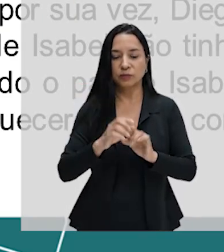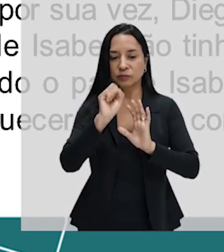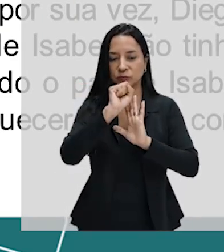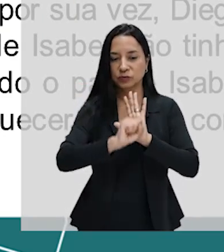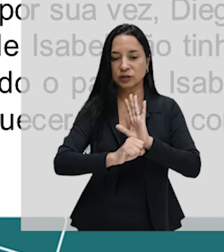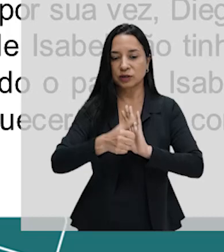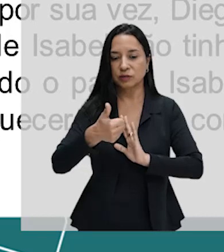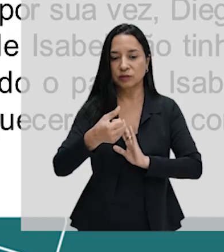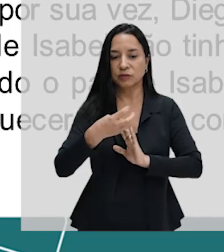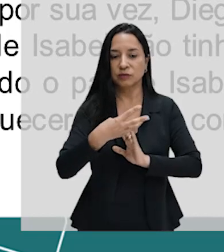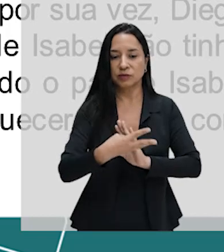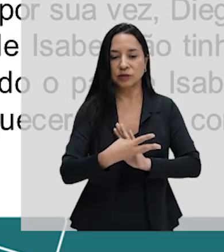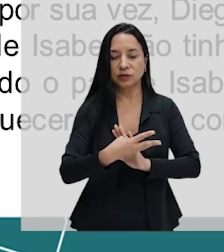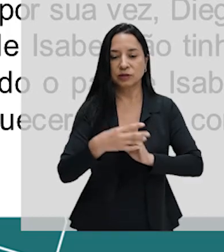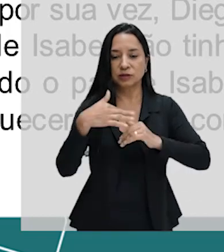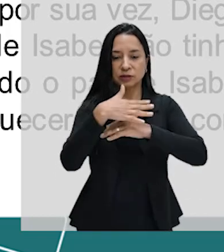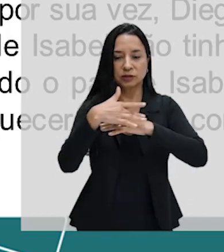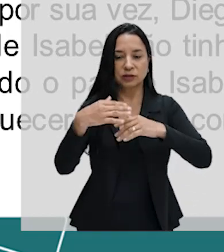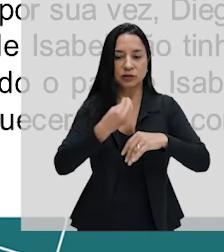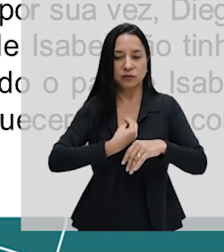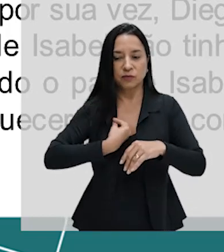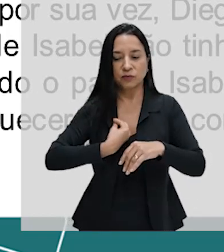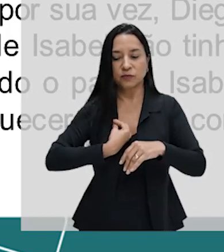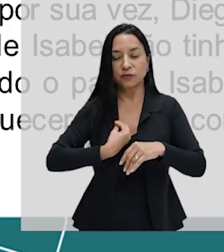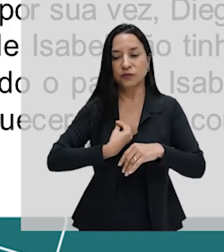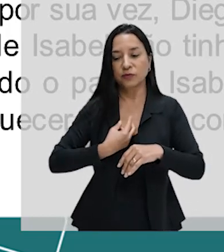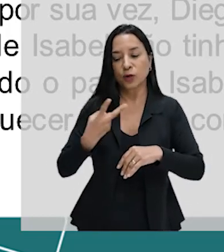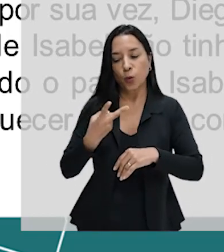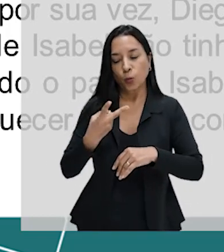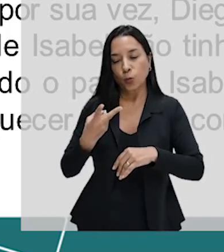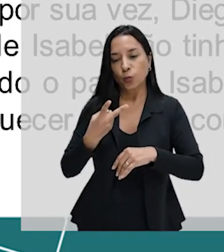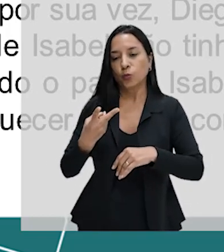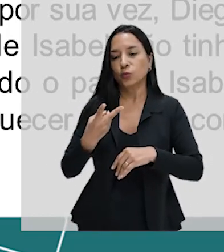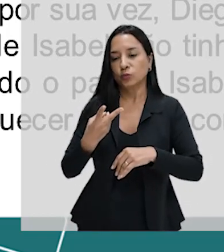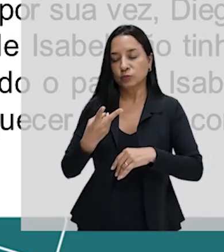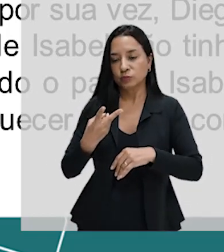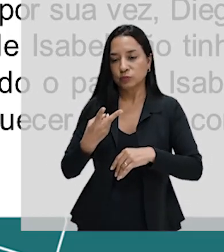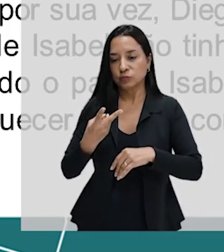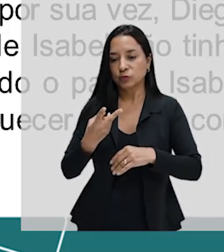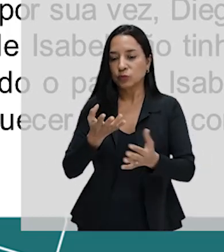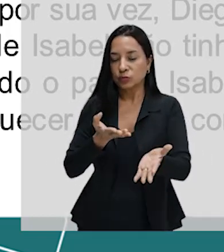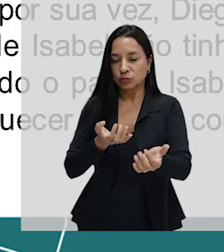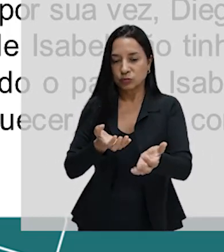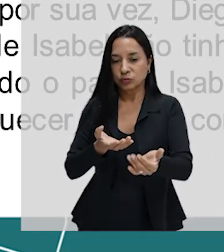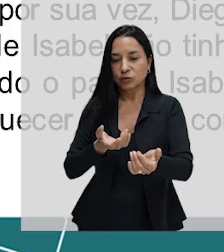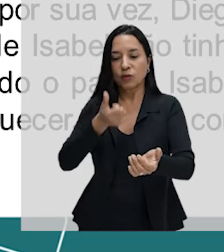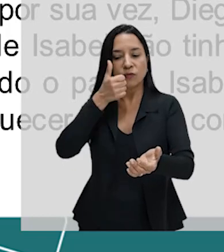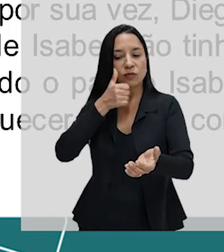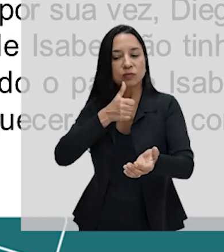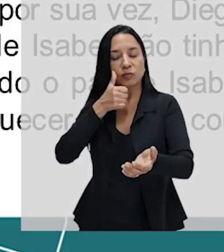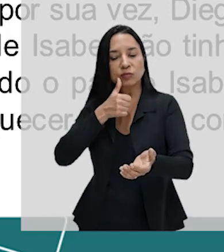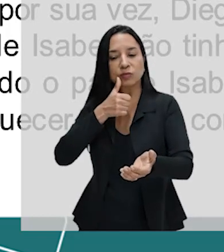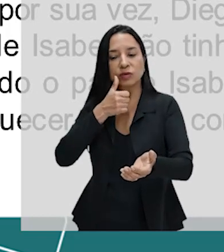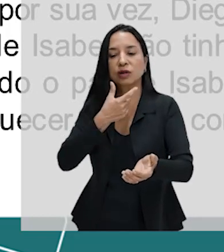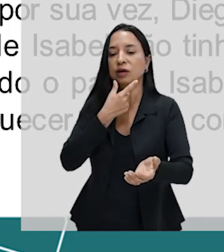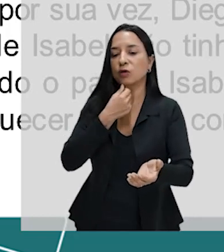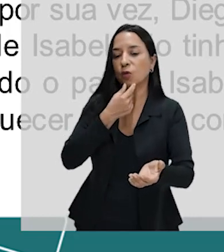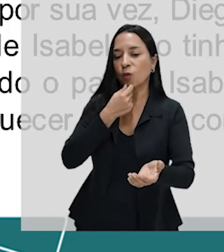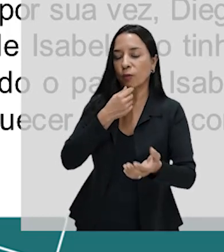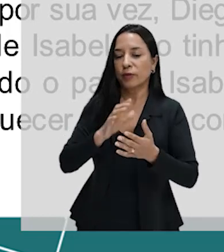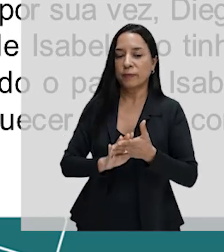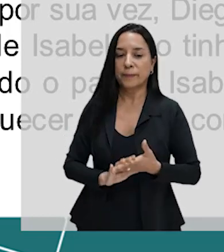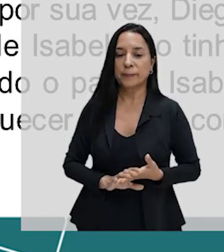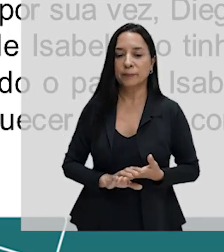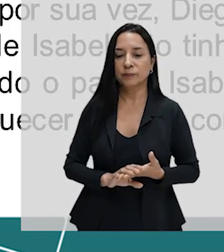Teruel, em Espanha, viviam dois jovens chamados Juan Diego de Marcília e Isabel de Segura.